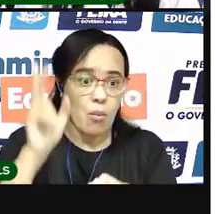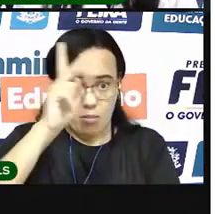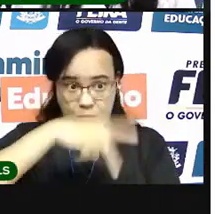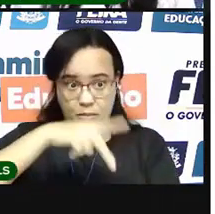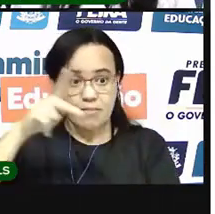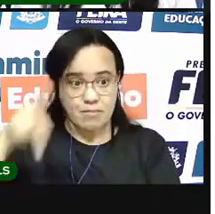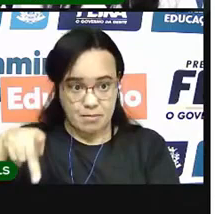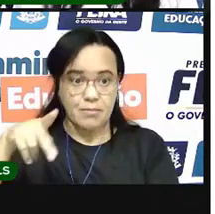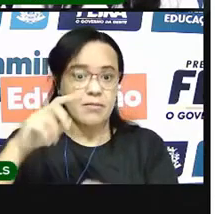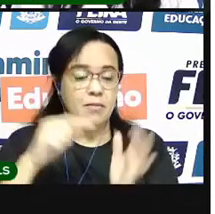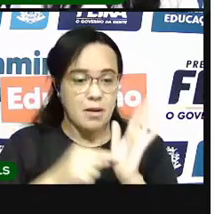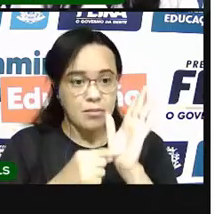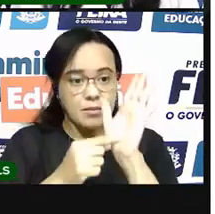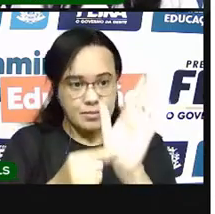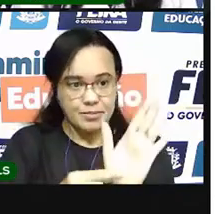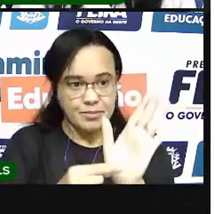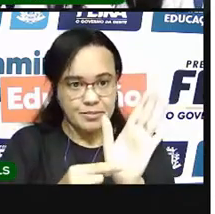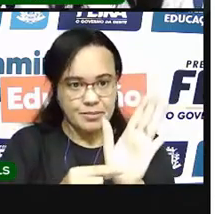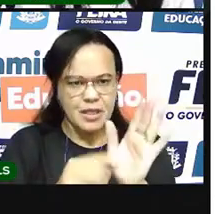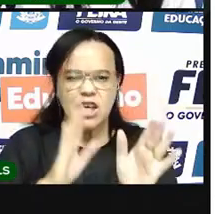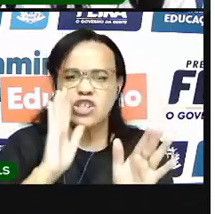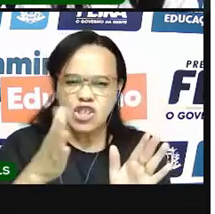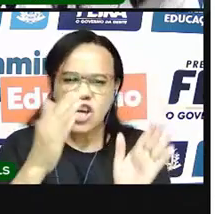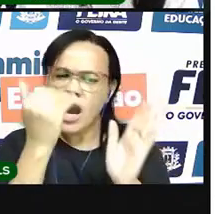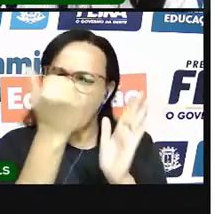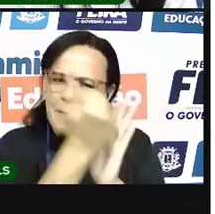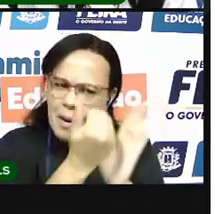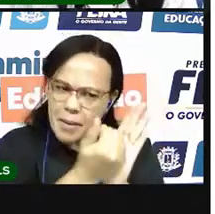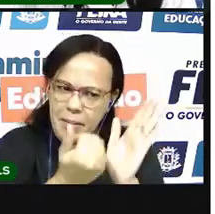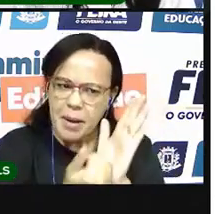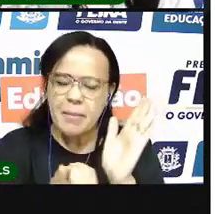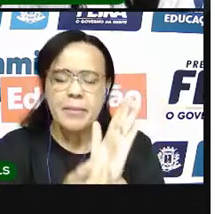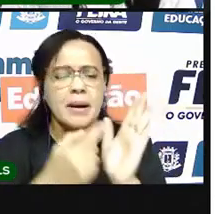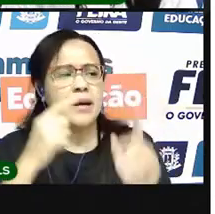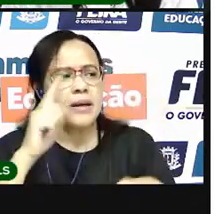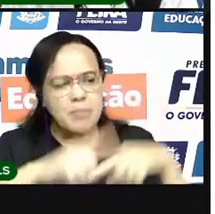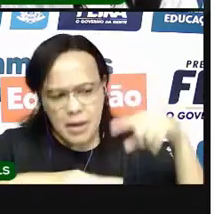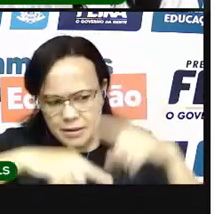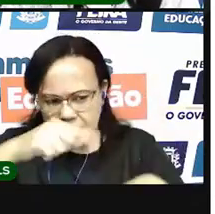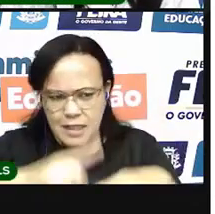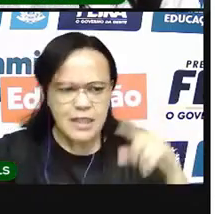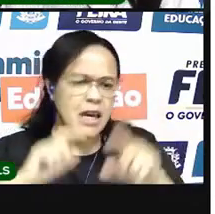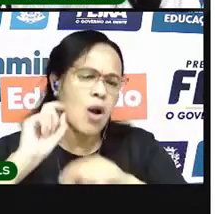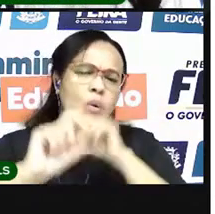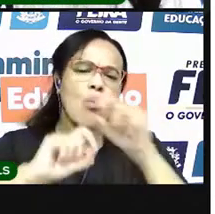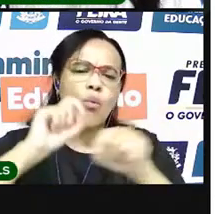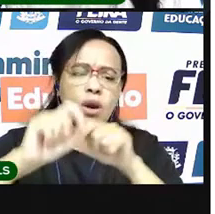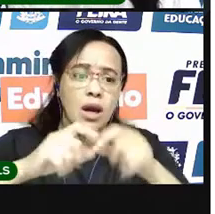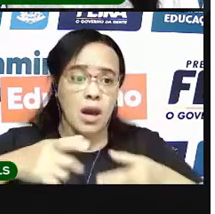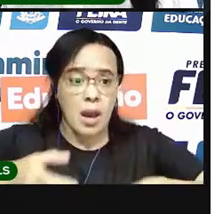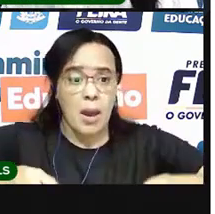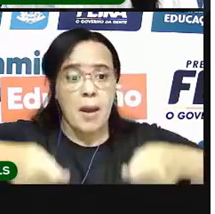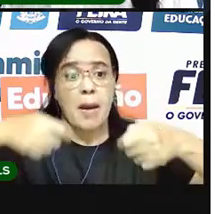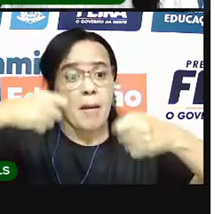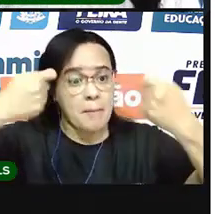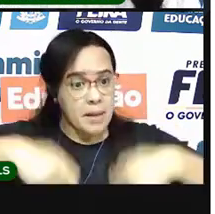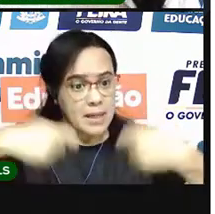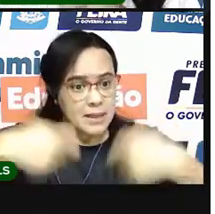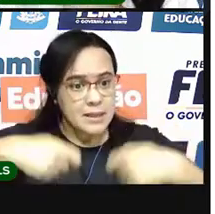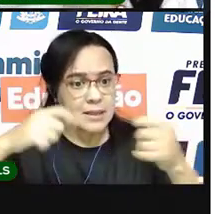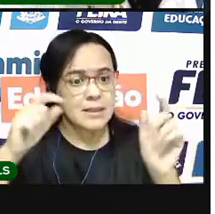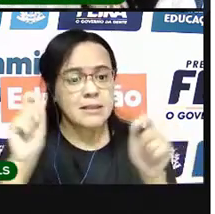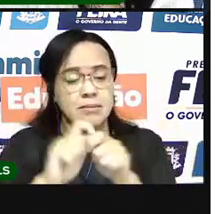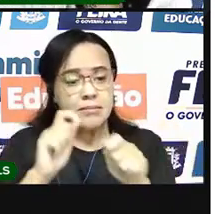Já disse os materiais, vou relembrar com vocês, a gente vai precisar, crianças, de uma sacola plástica,